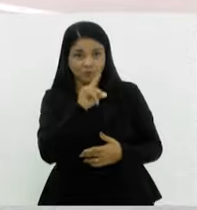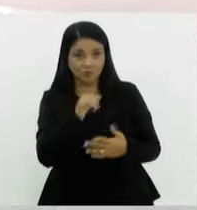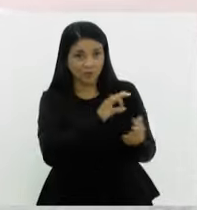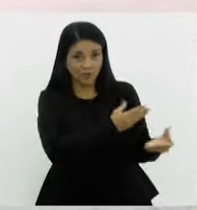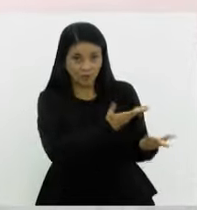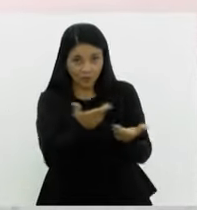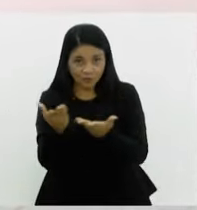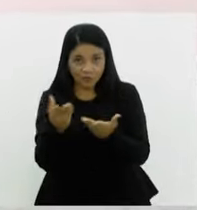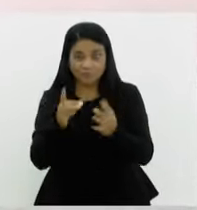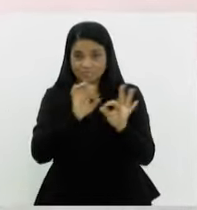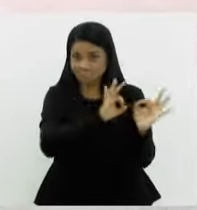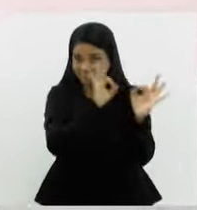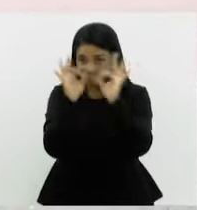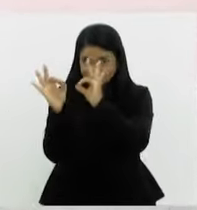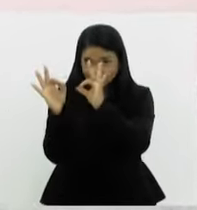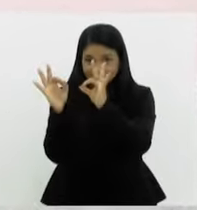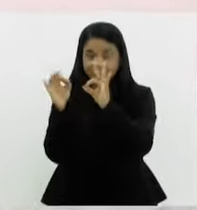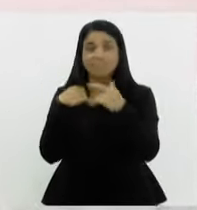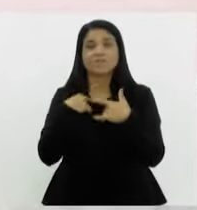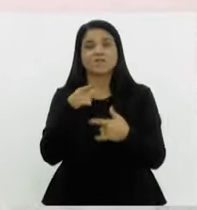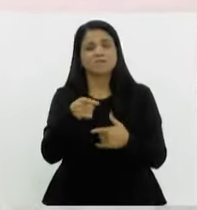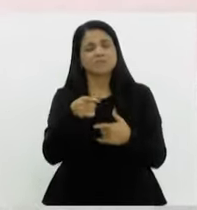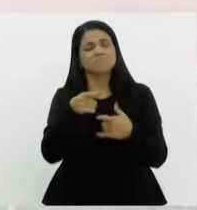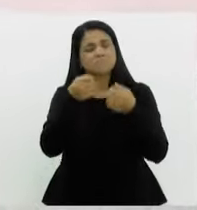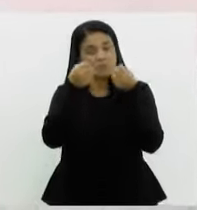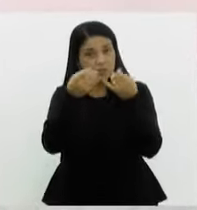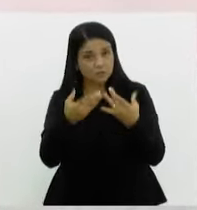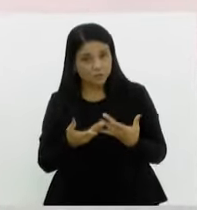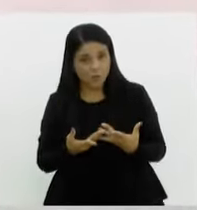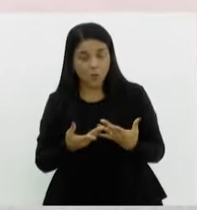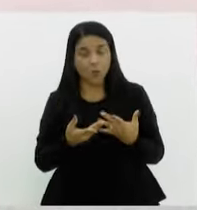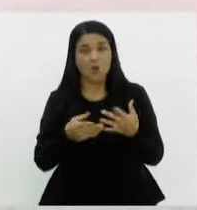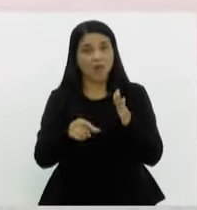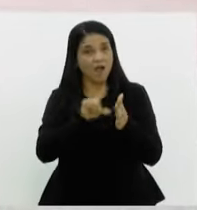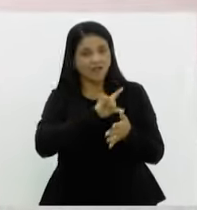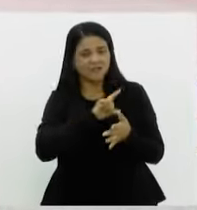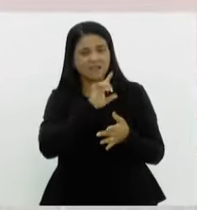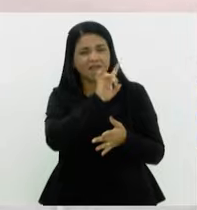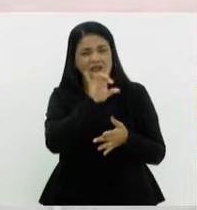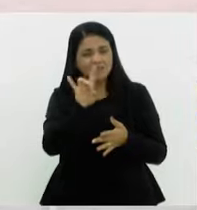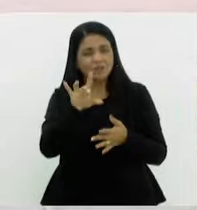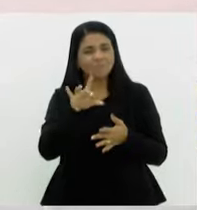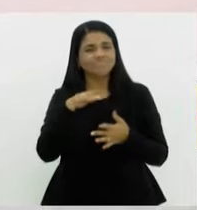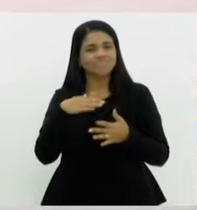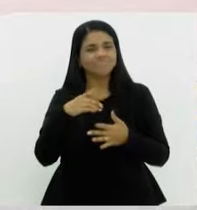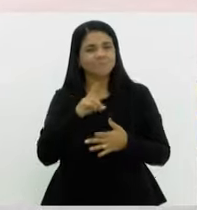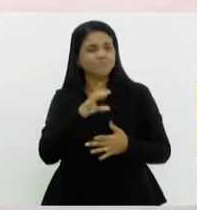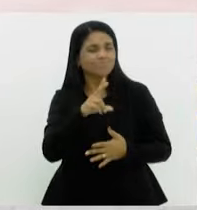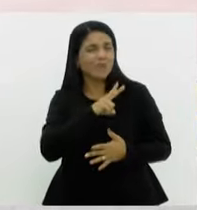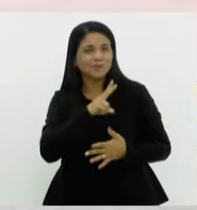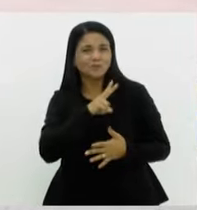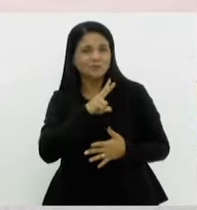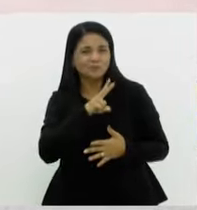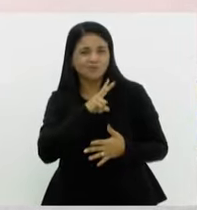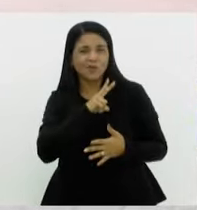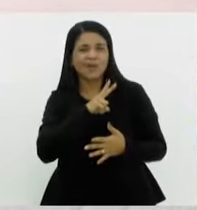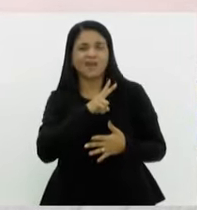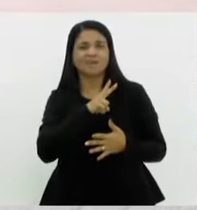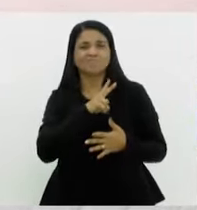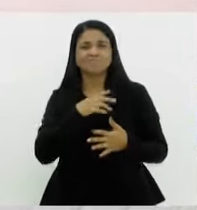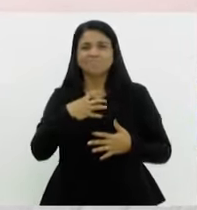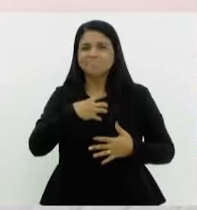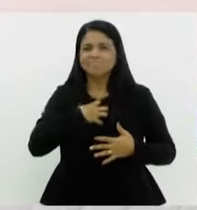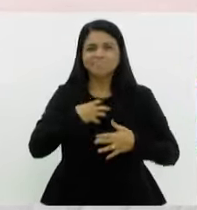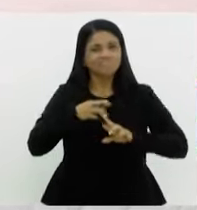que estão nos assistindo. Então, como você bem falou, é um processo de cada um, é individual esse processo, cada um sente de uma